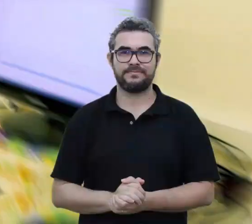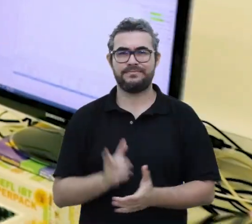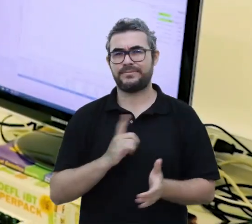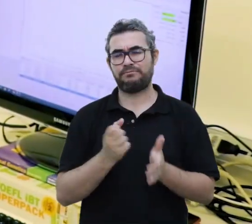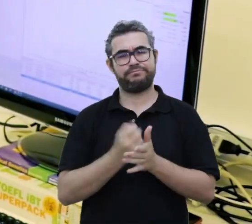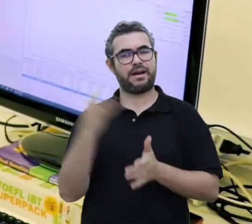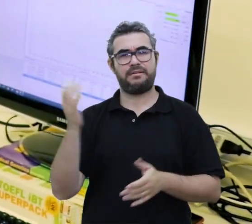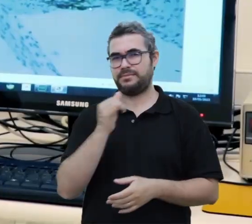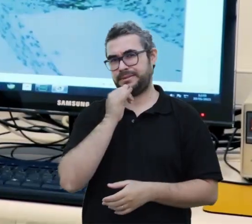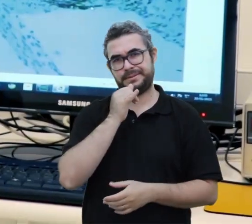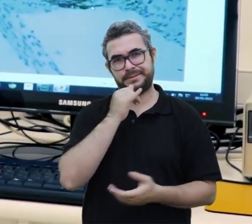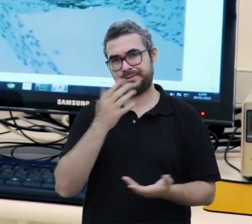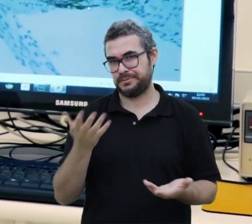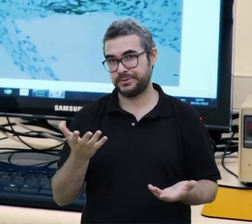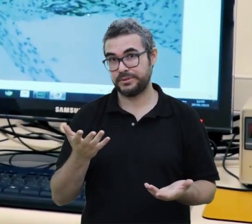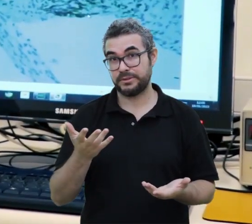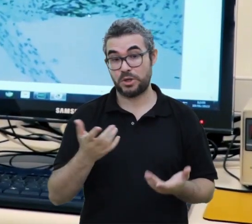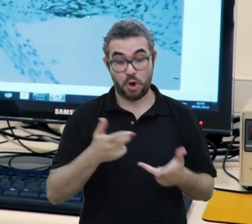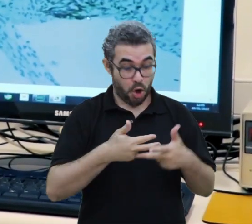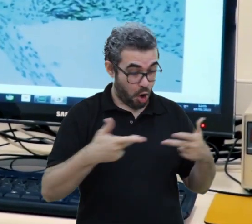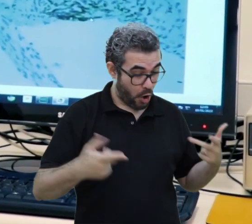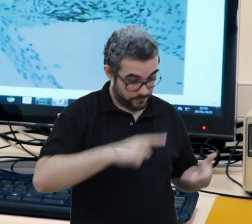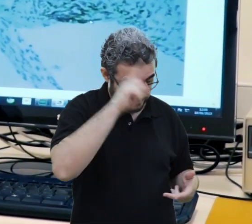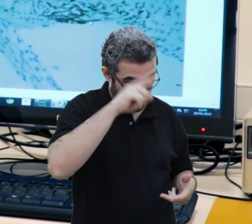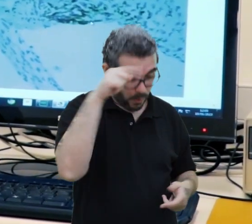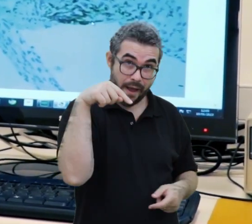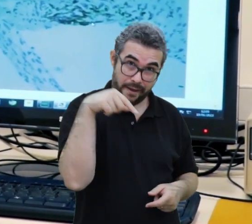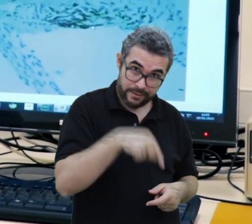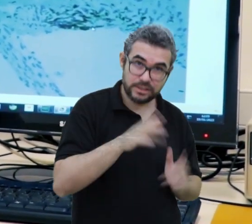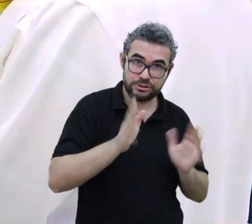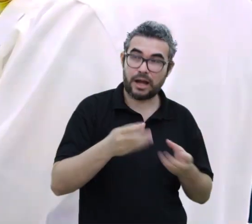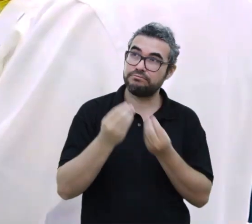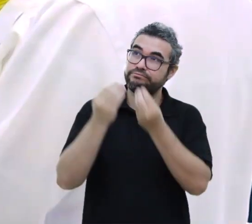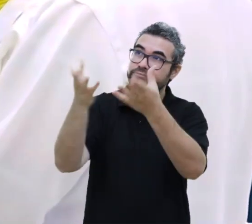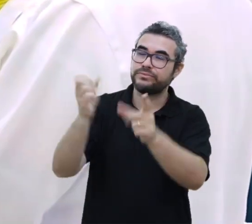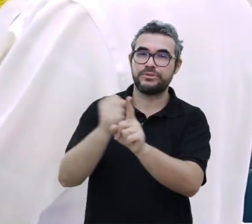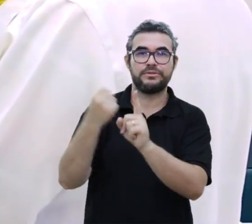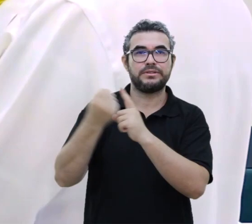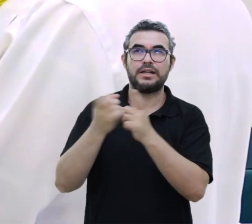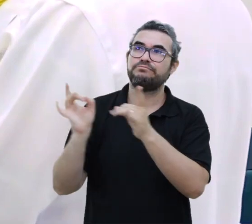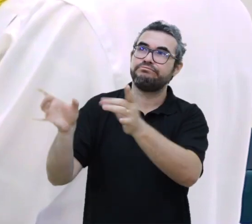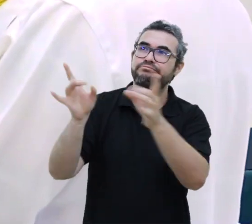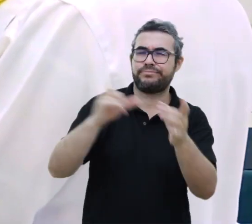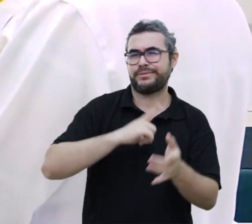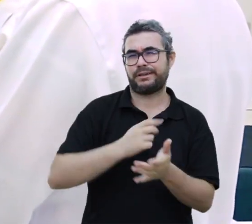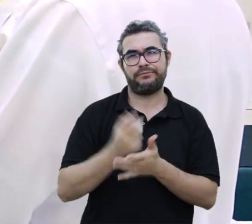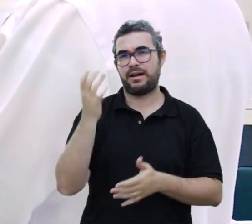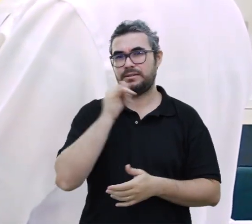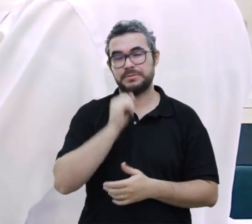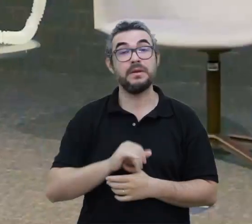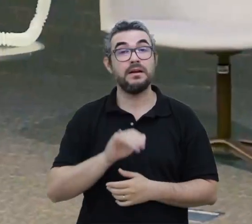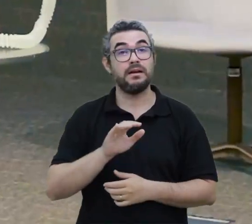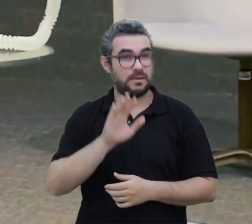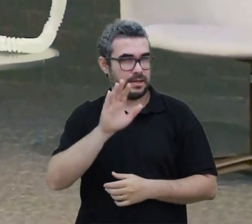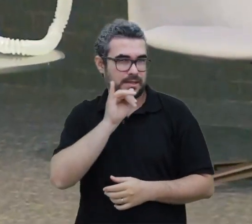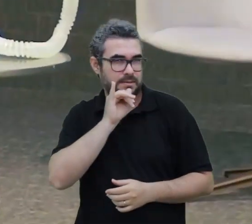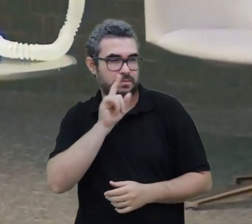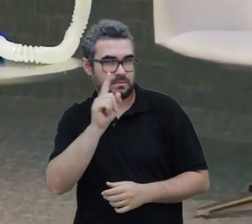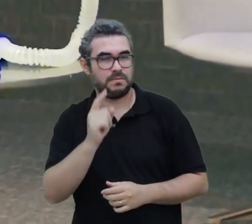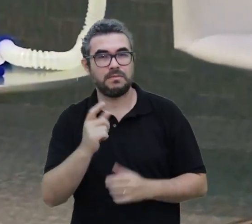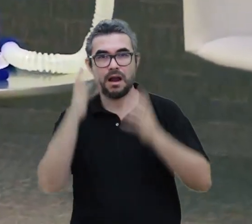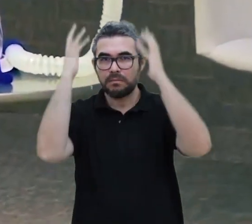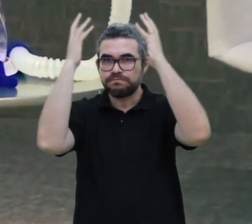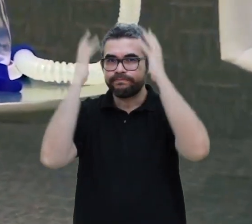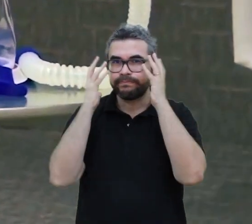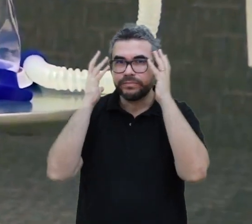E são muitos os exemplos que já ultrapassaram os muros da universidade graças ao suporte da UFC Inova. Um deles